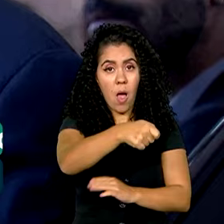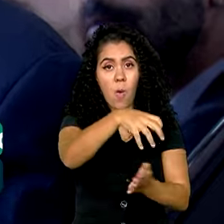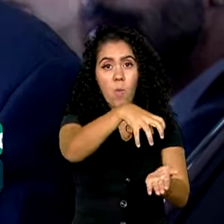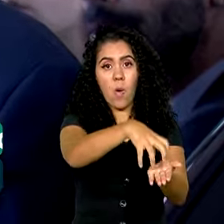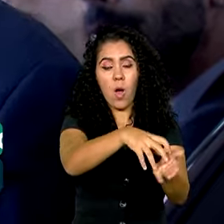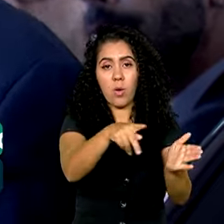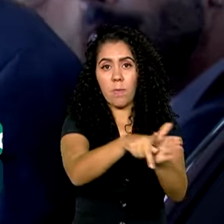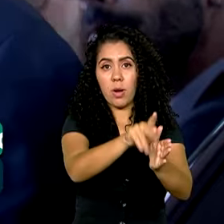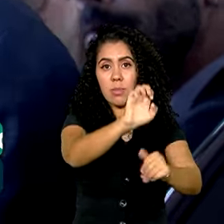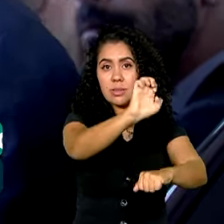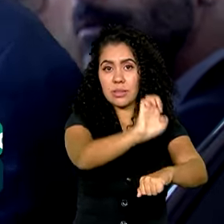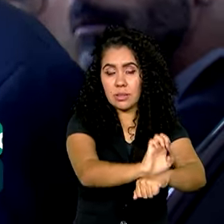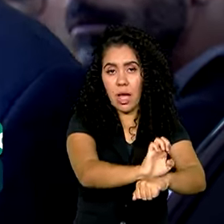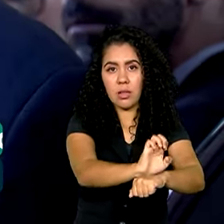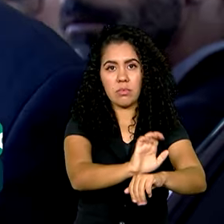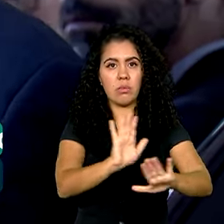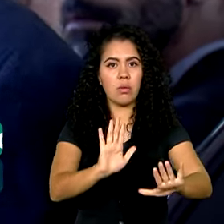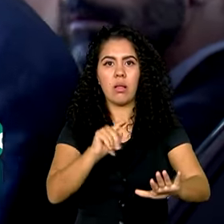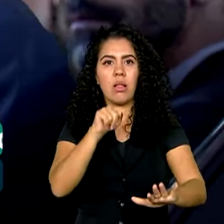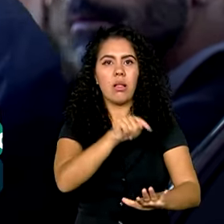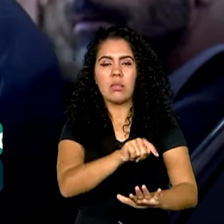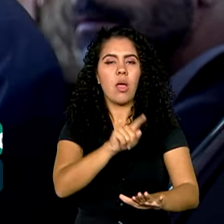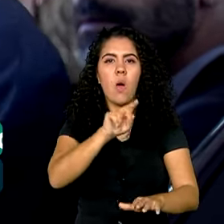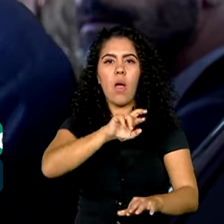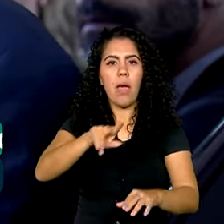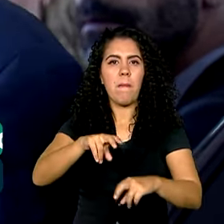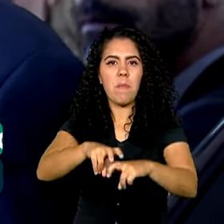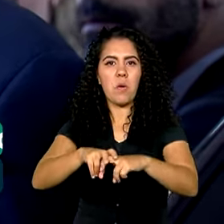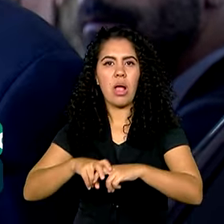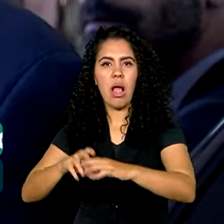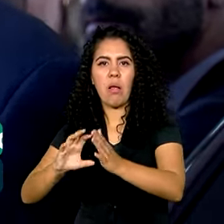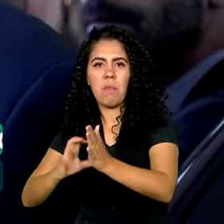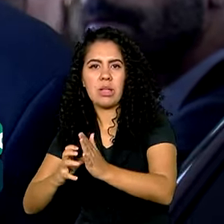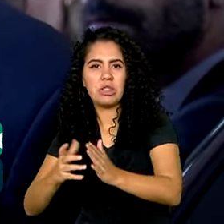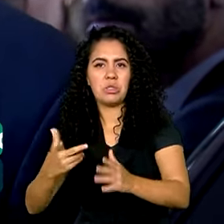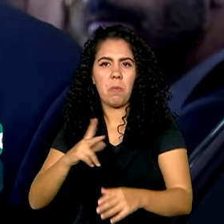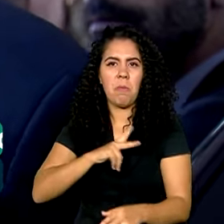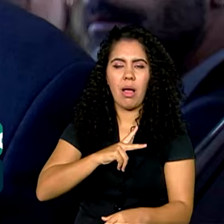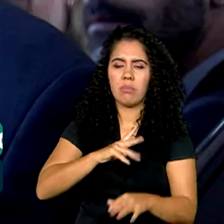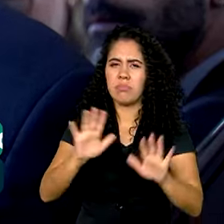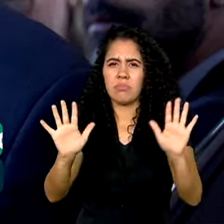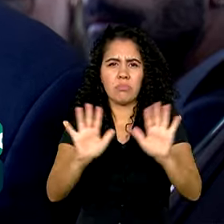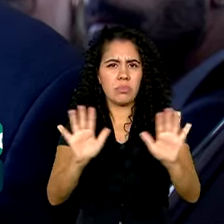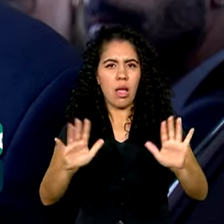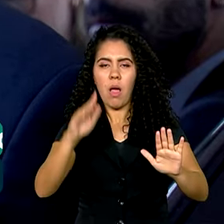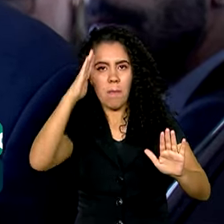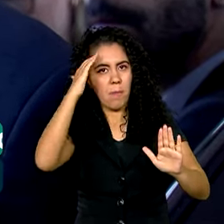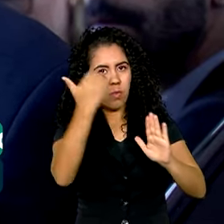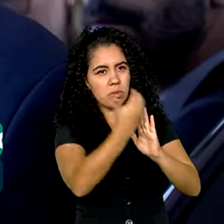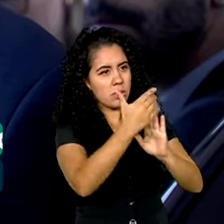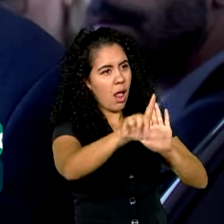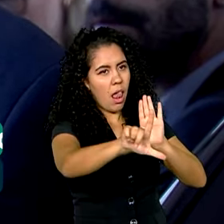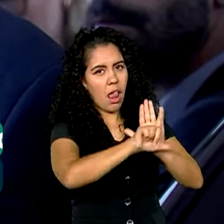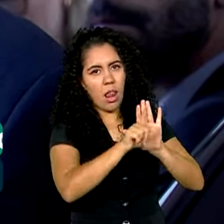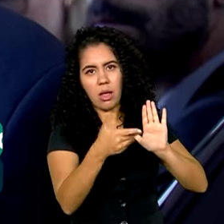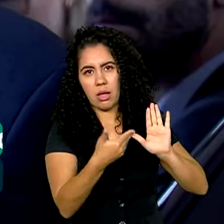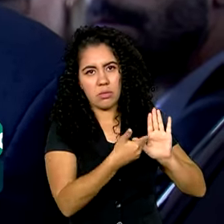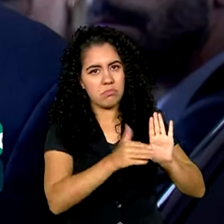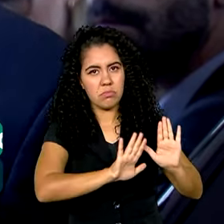Central é um órgão de Estado. Não está aqui para atender governo, atender particular. Está aqui para atender a lei. Então,